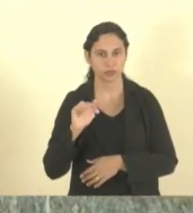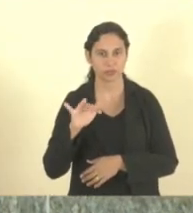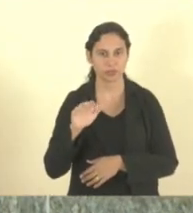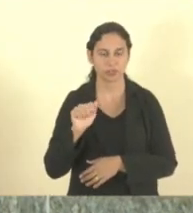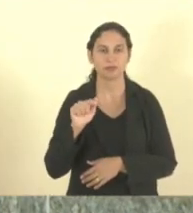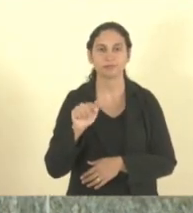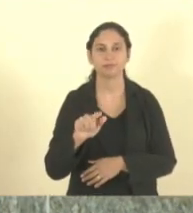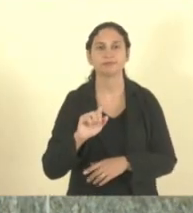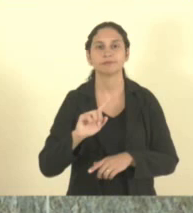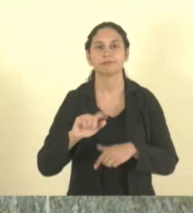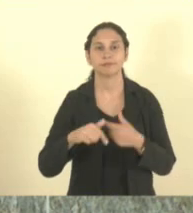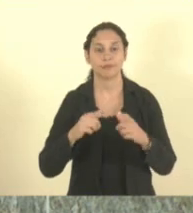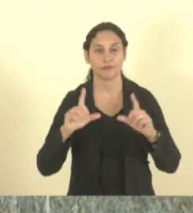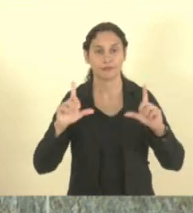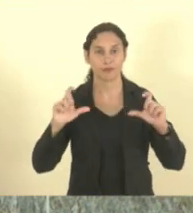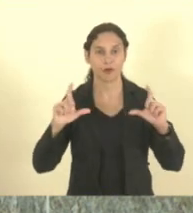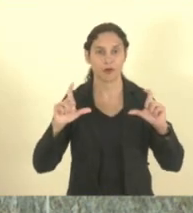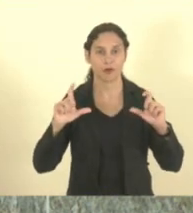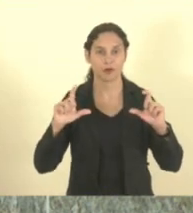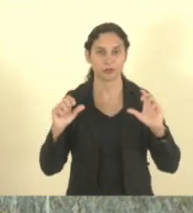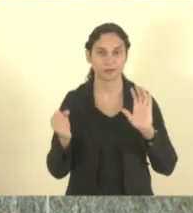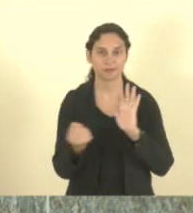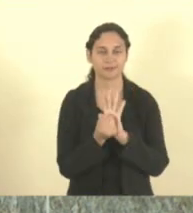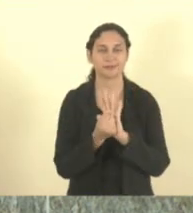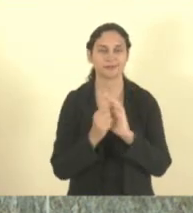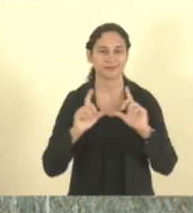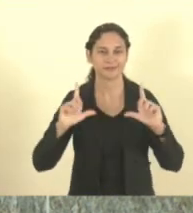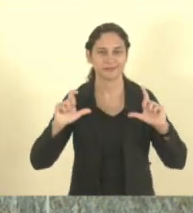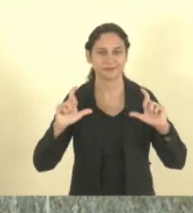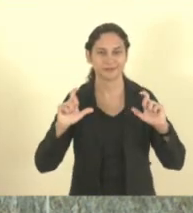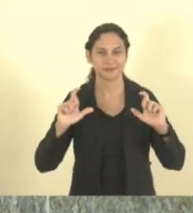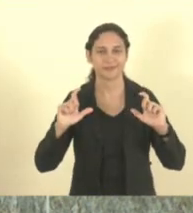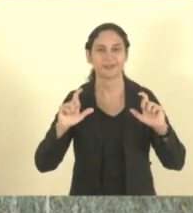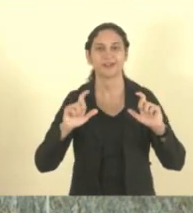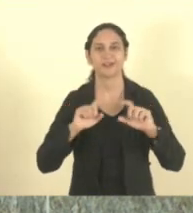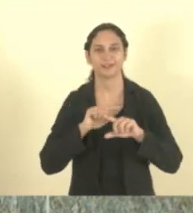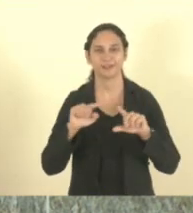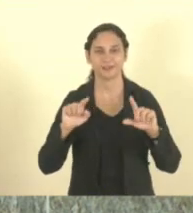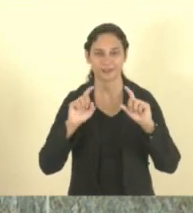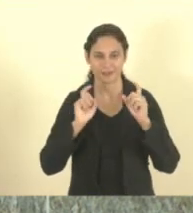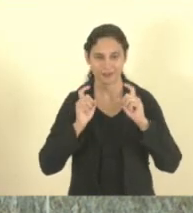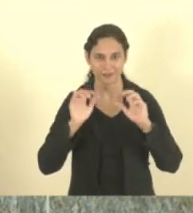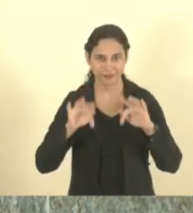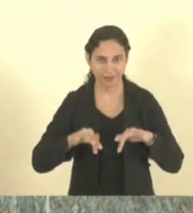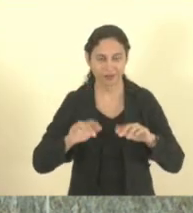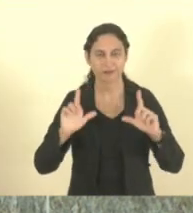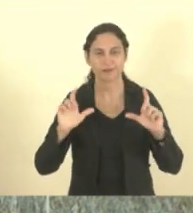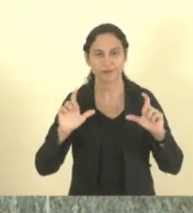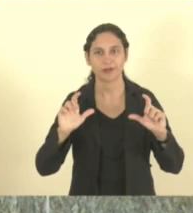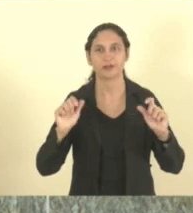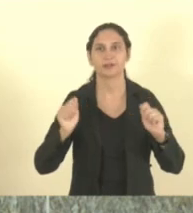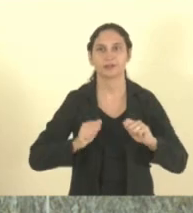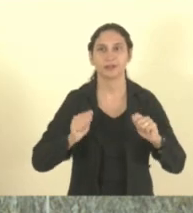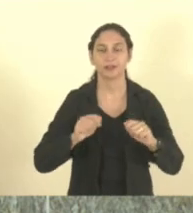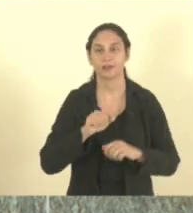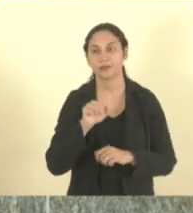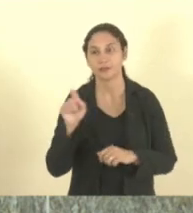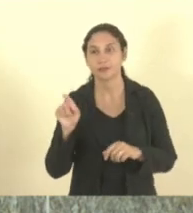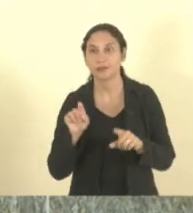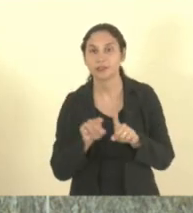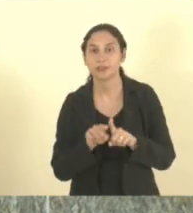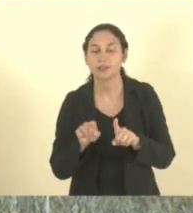registro da aprovação do projeto de resolução ao final aqui da nossa reunião da comissão e também, se possível, algum dos senhores